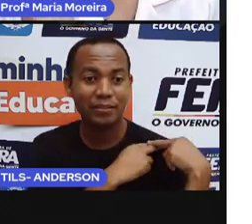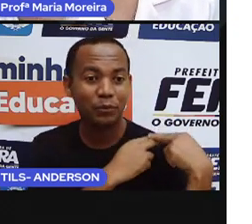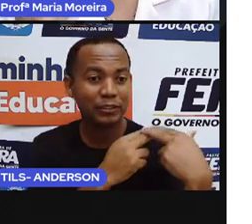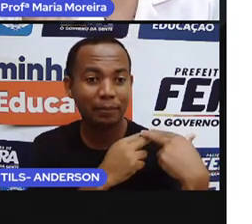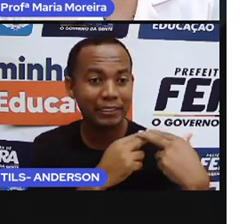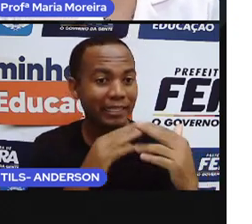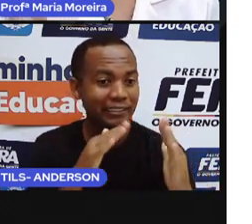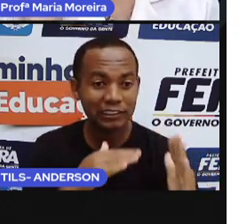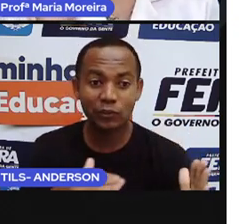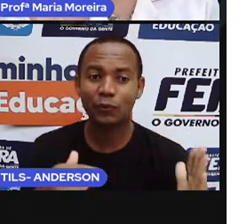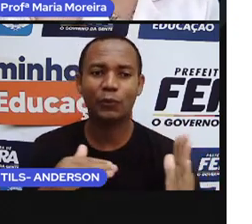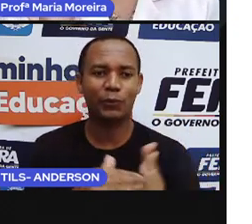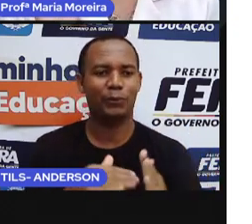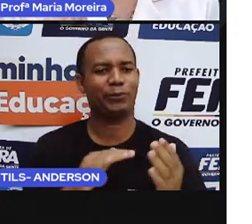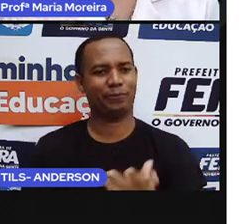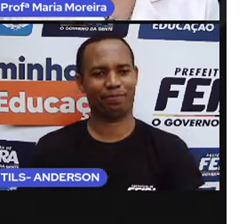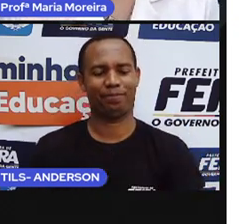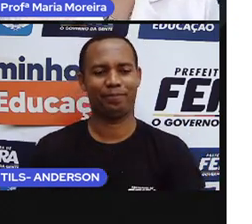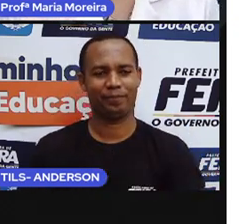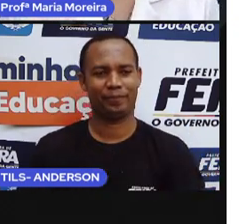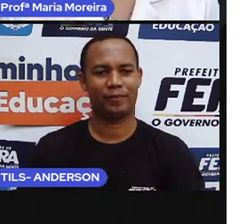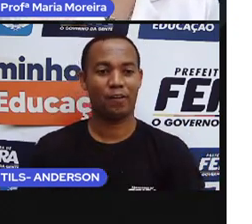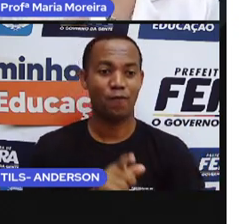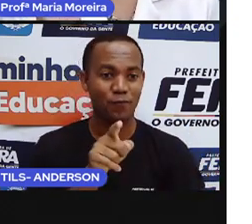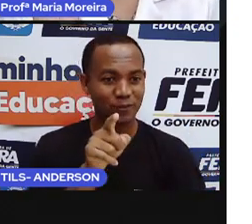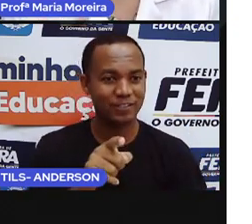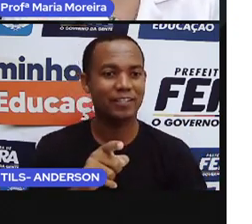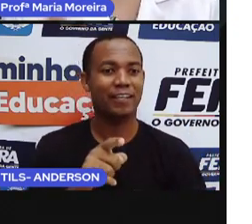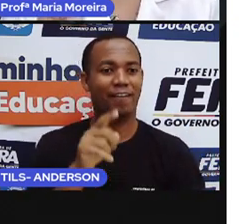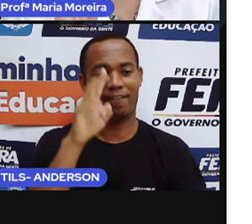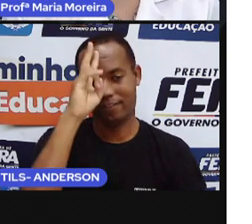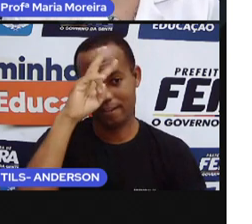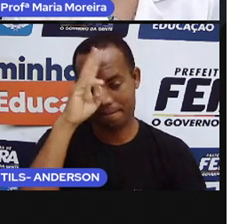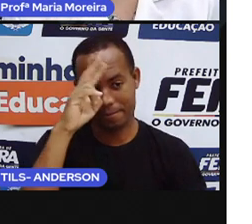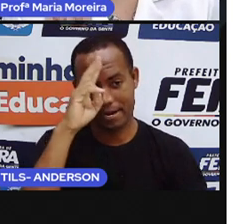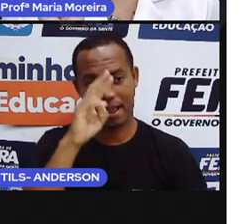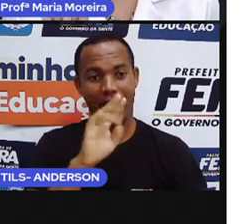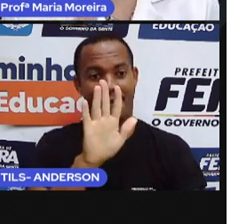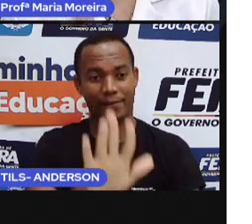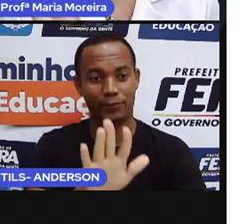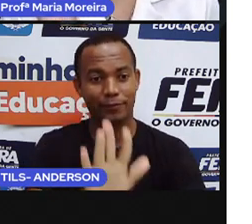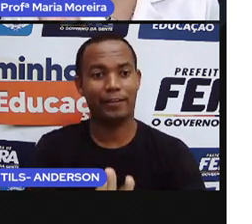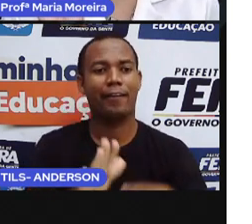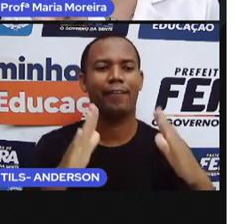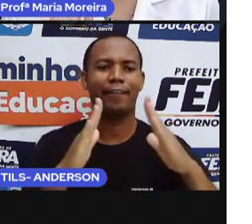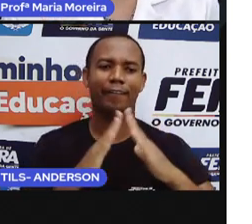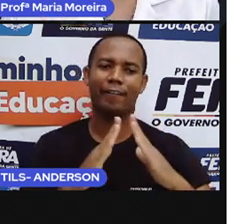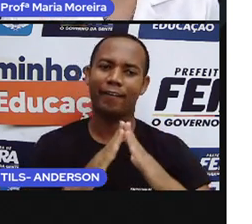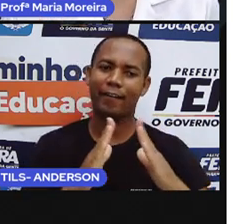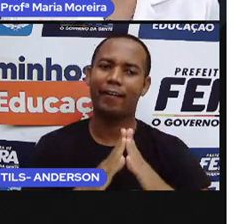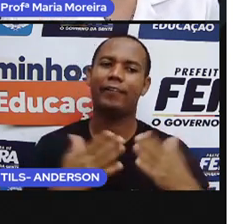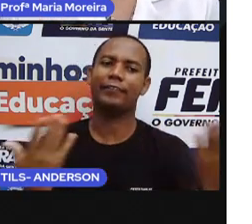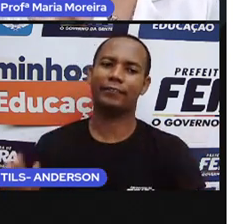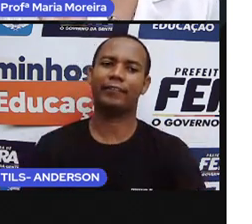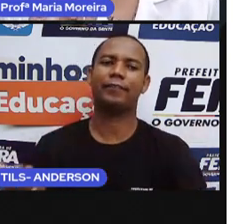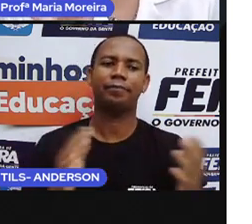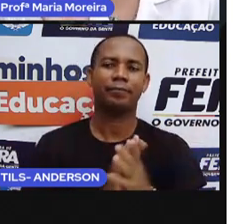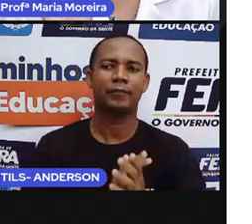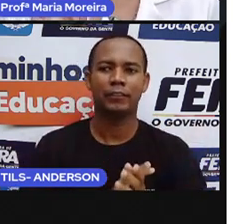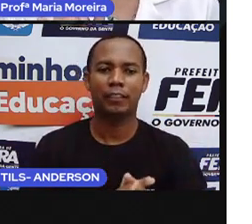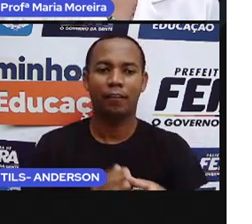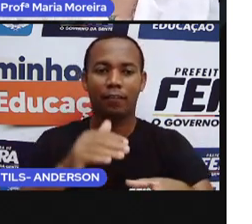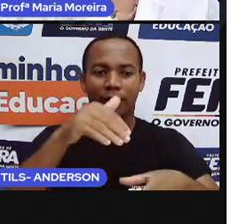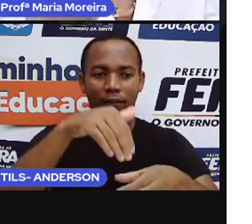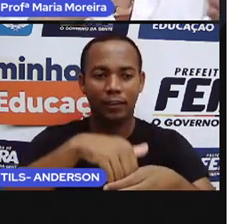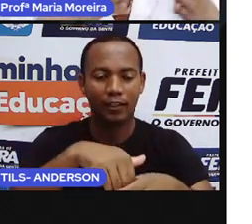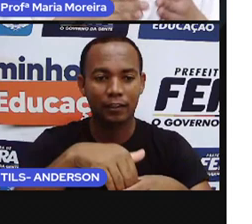de todos. Isso vale pra vocês também aí, tá? Lembrar de ajudar em casa, do que for possível, tá? Dentro